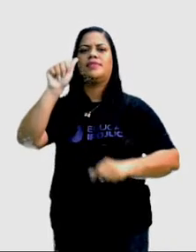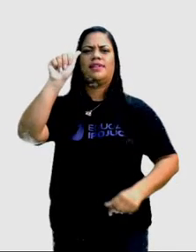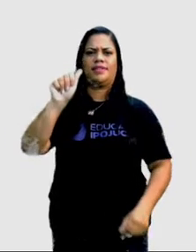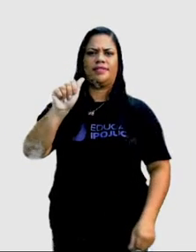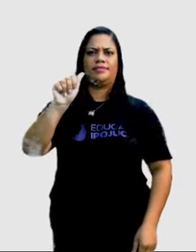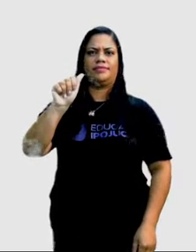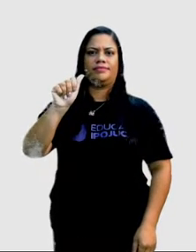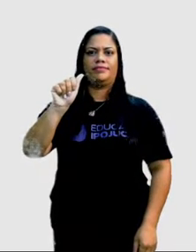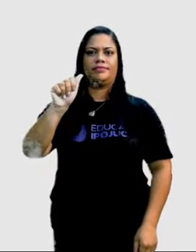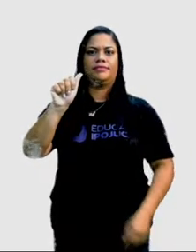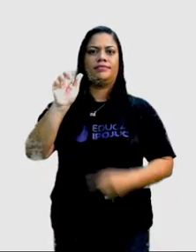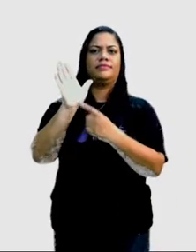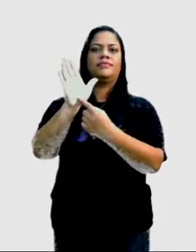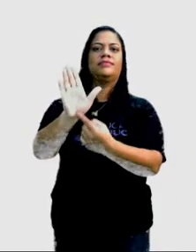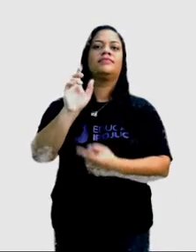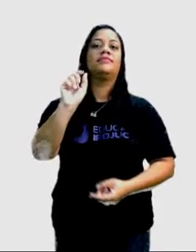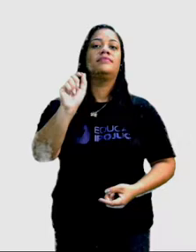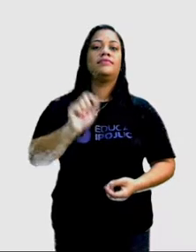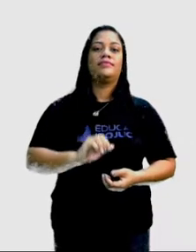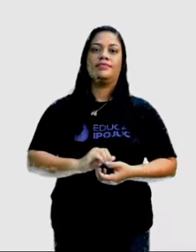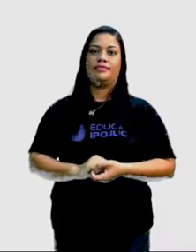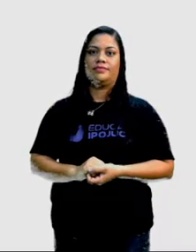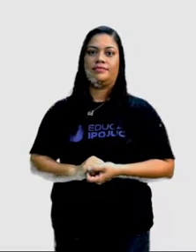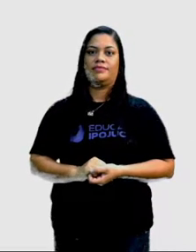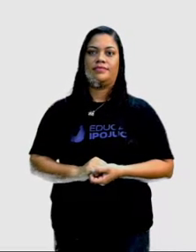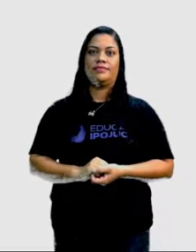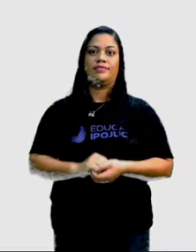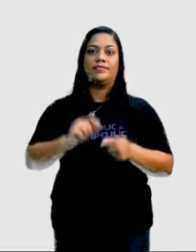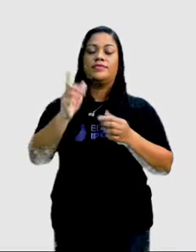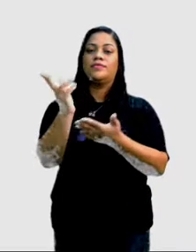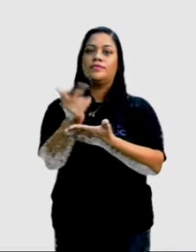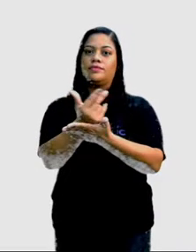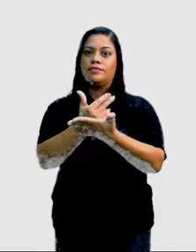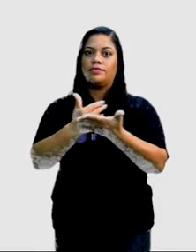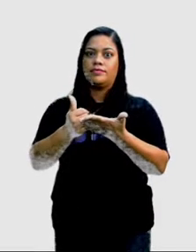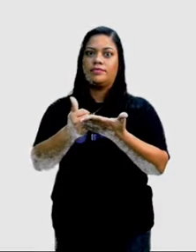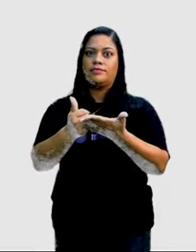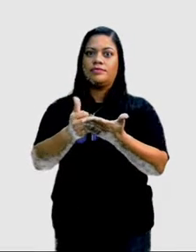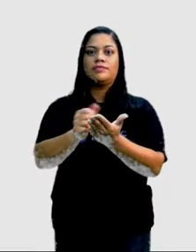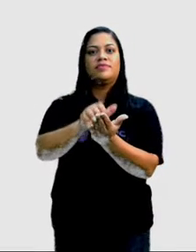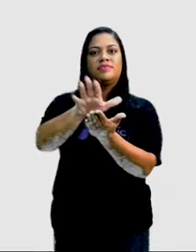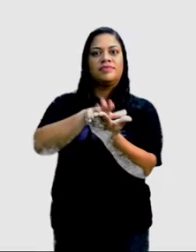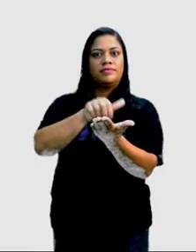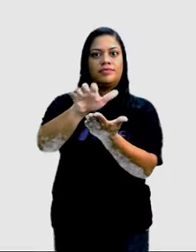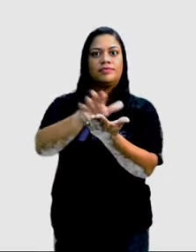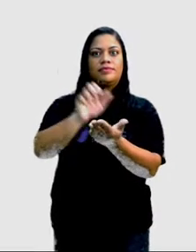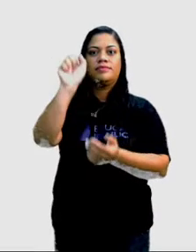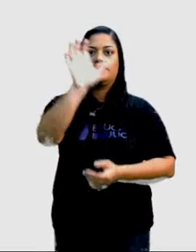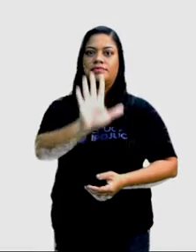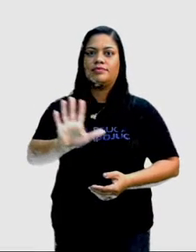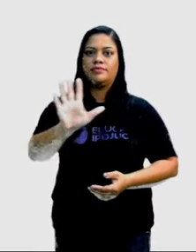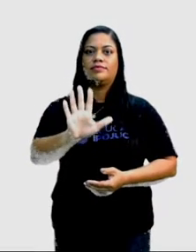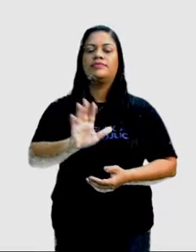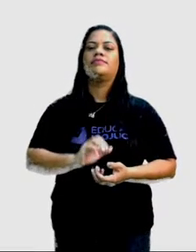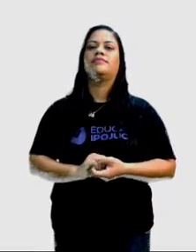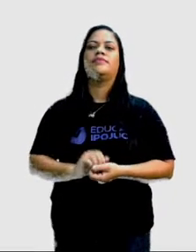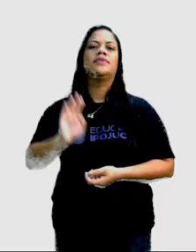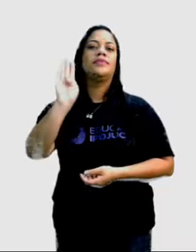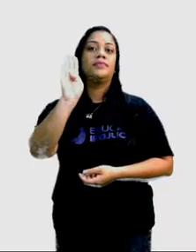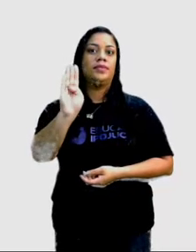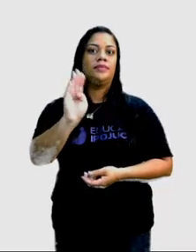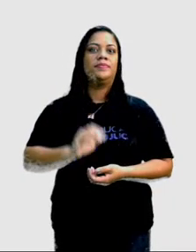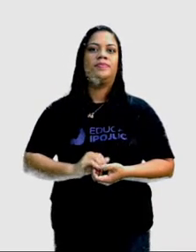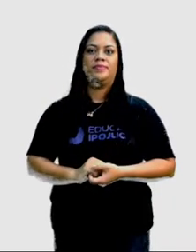A, ela está representando o quê? Uma região ou um contorno? Uma região. A letra